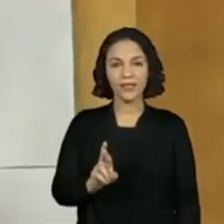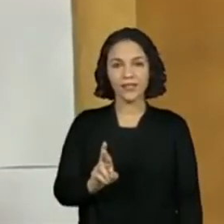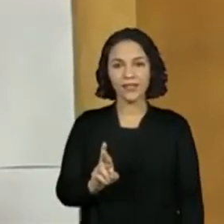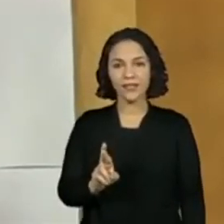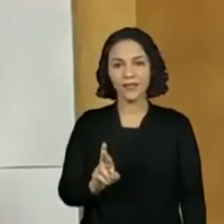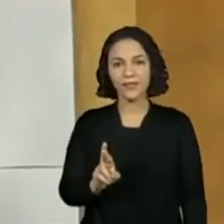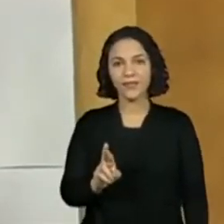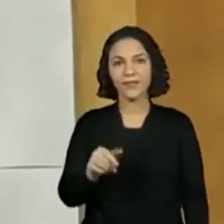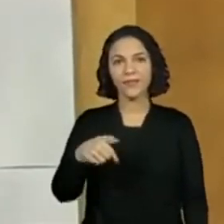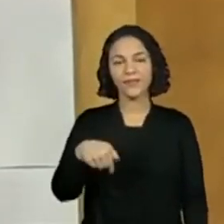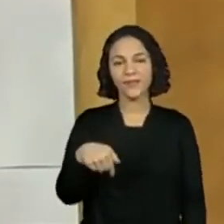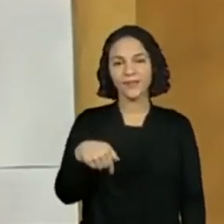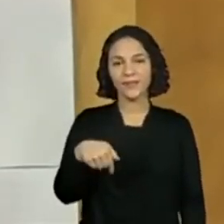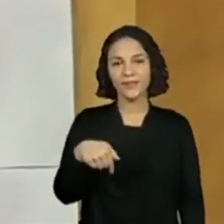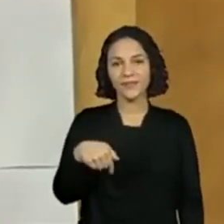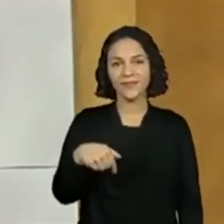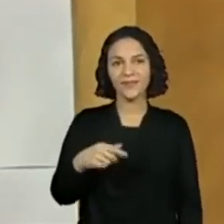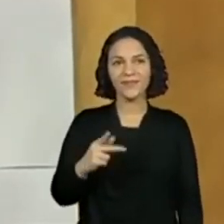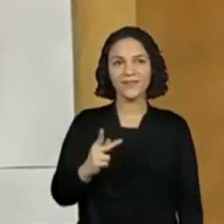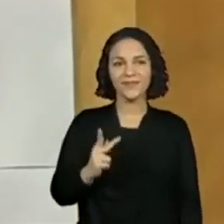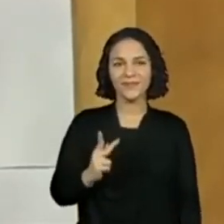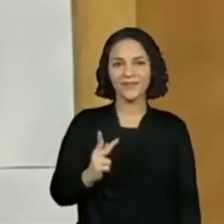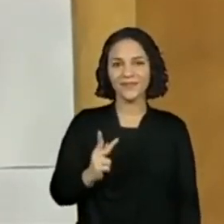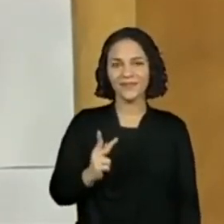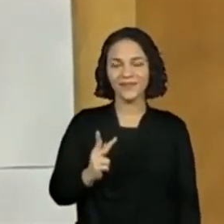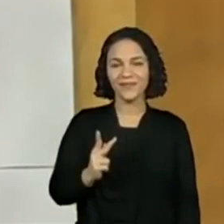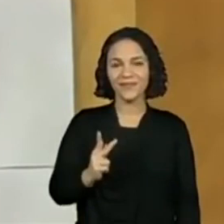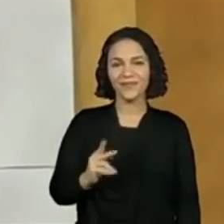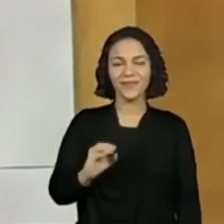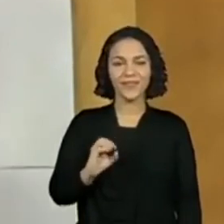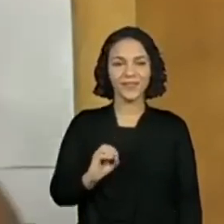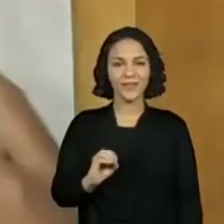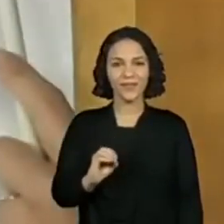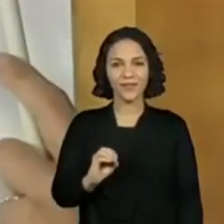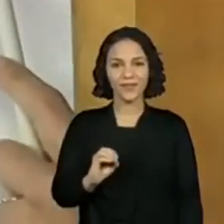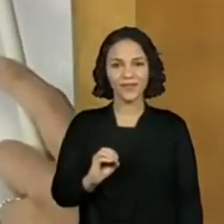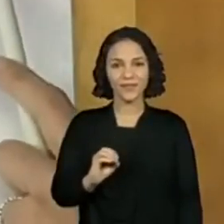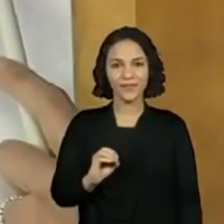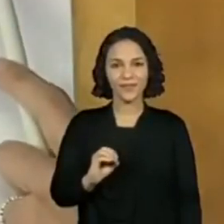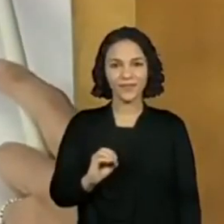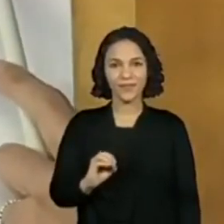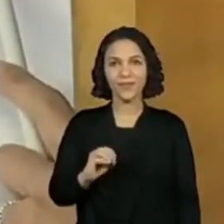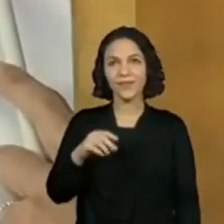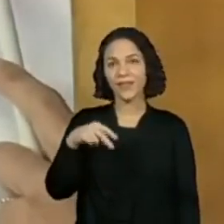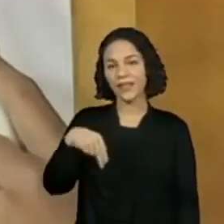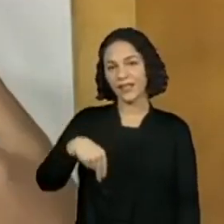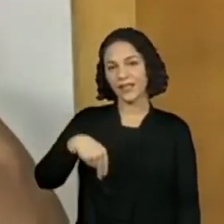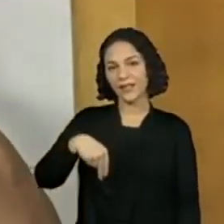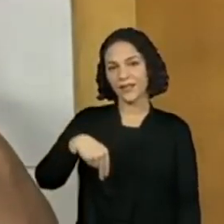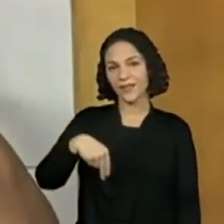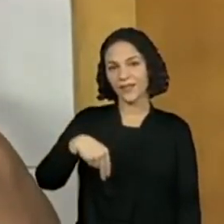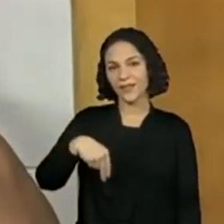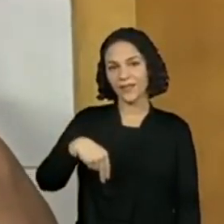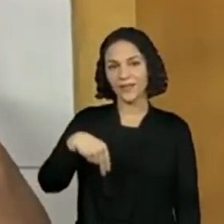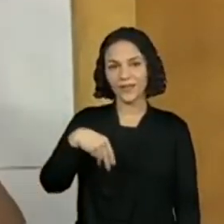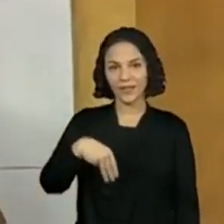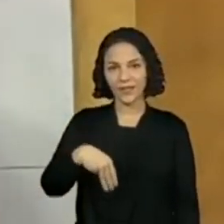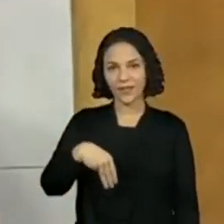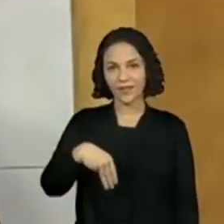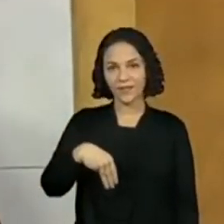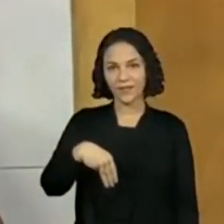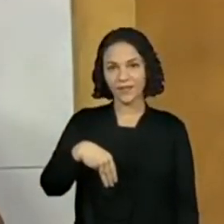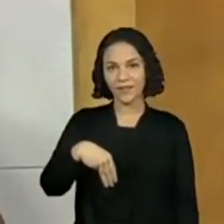Q, P, O, N, M,